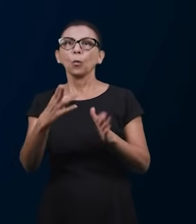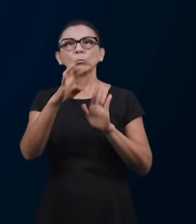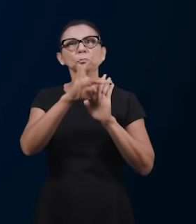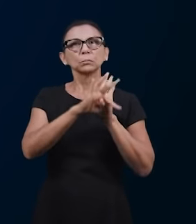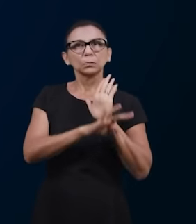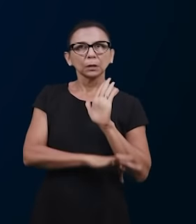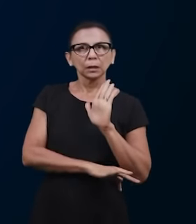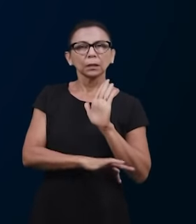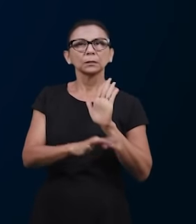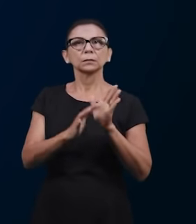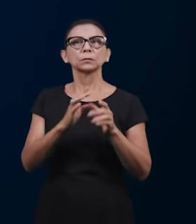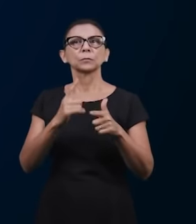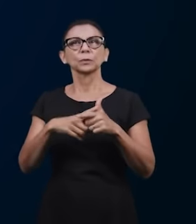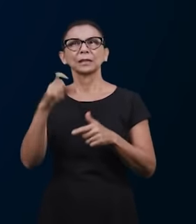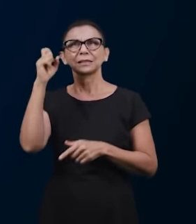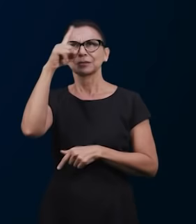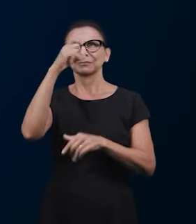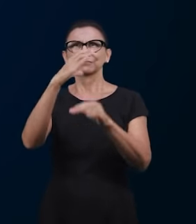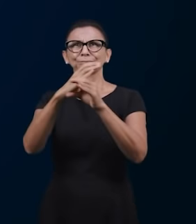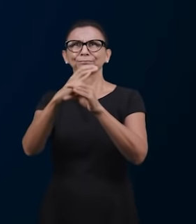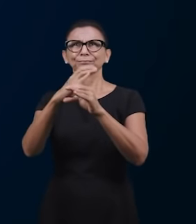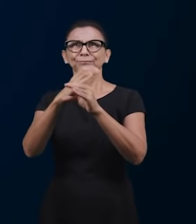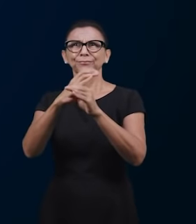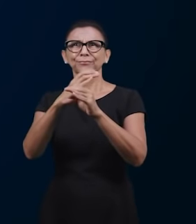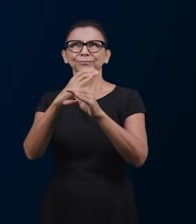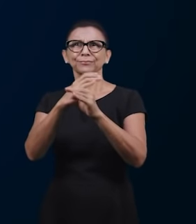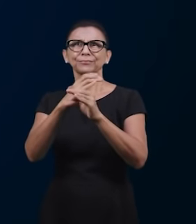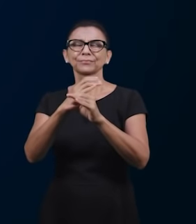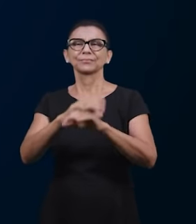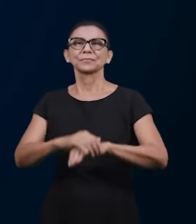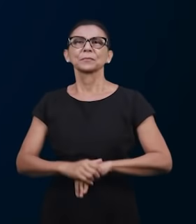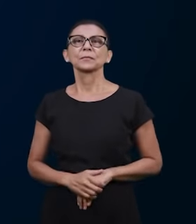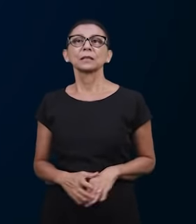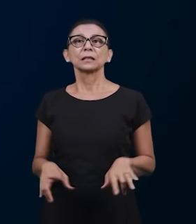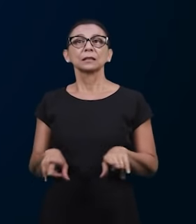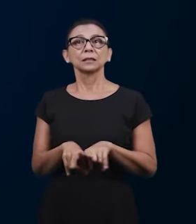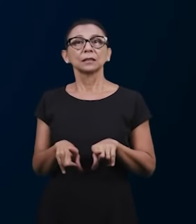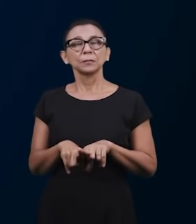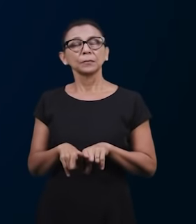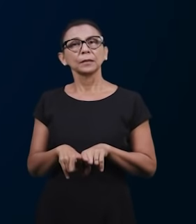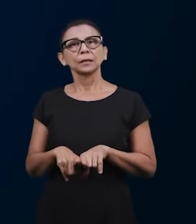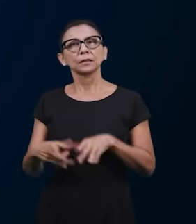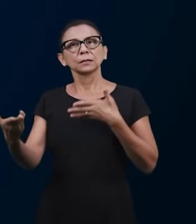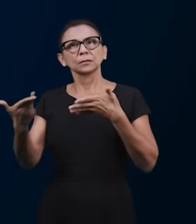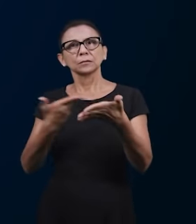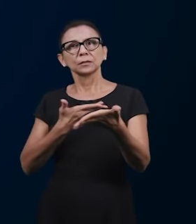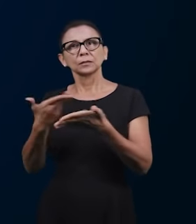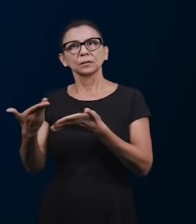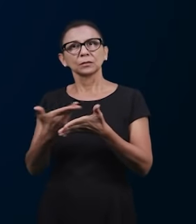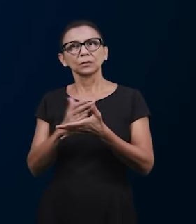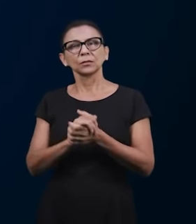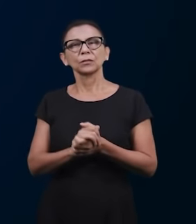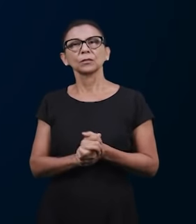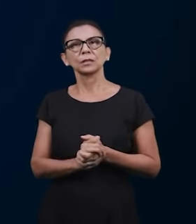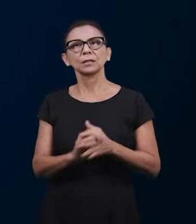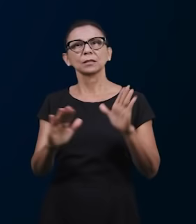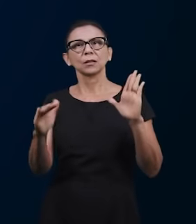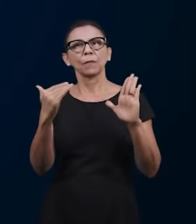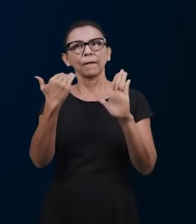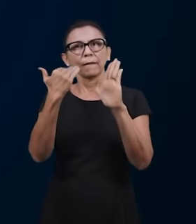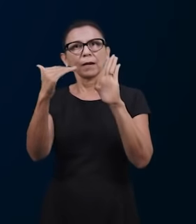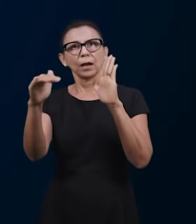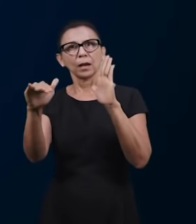dificuldade para as comunicações e essas contribuições que nos enviam muitas vezes